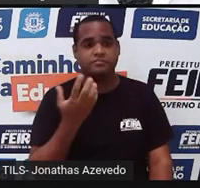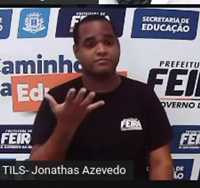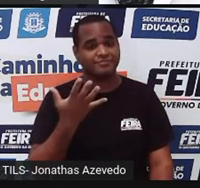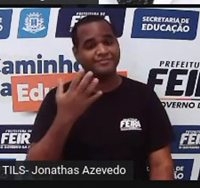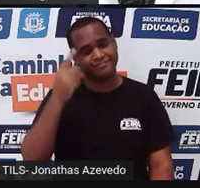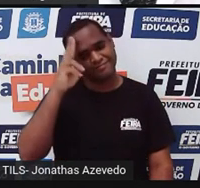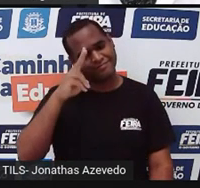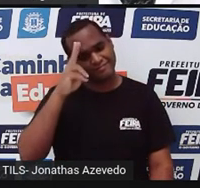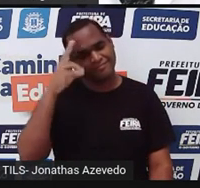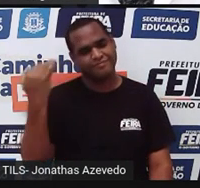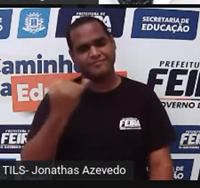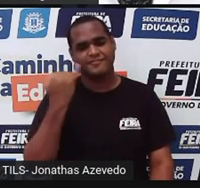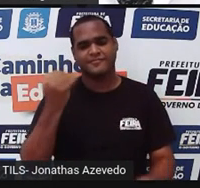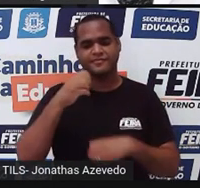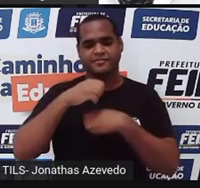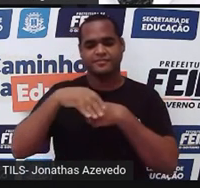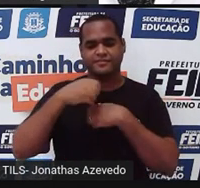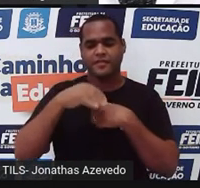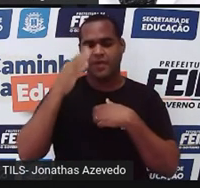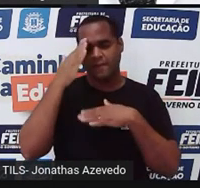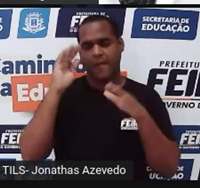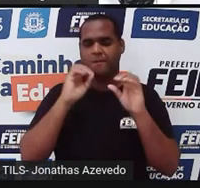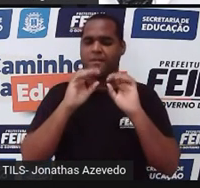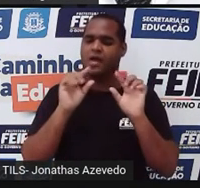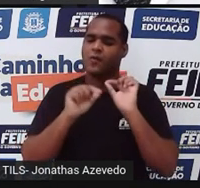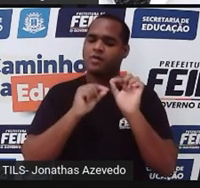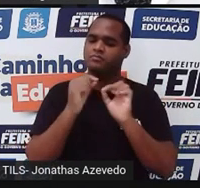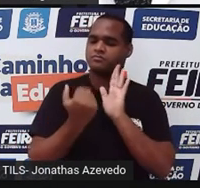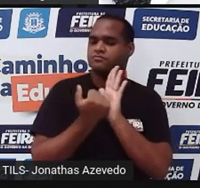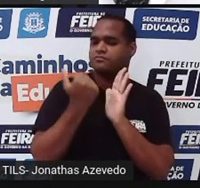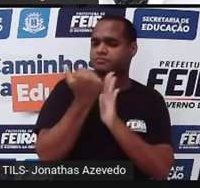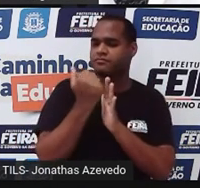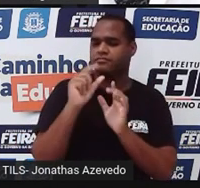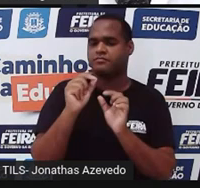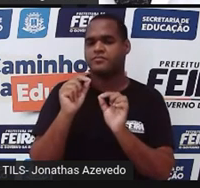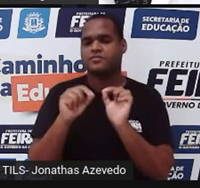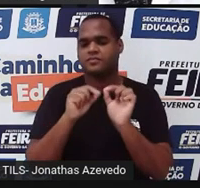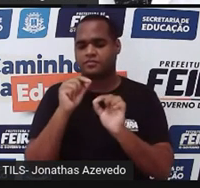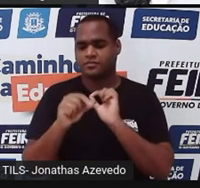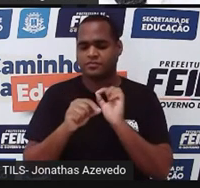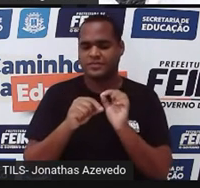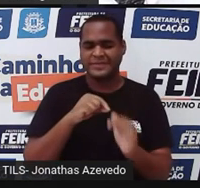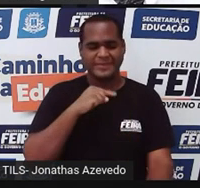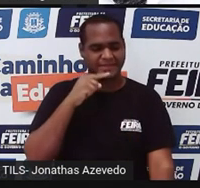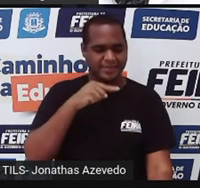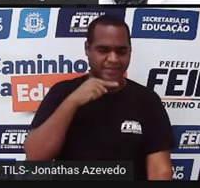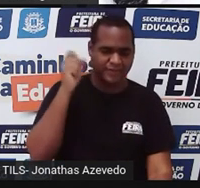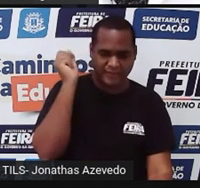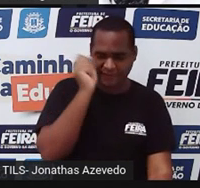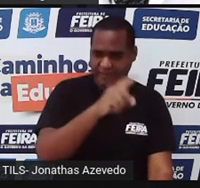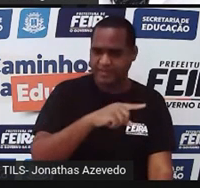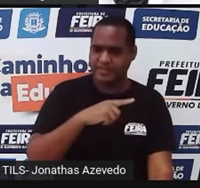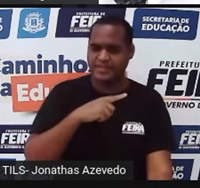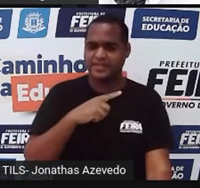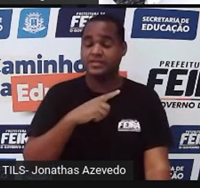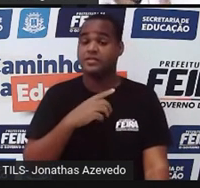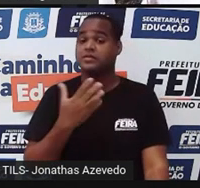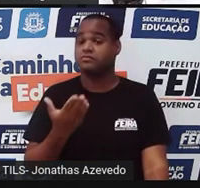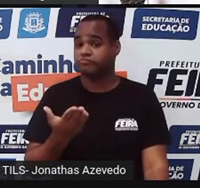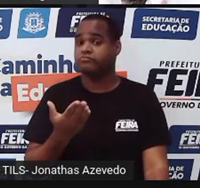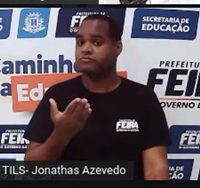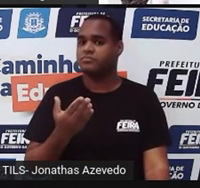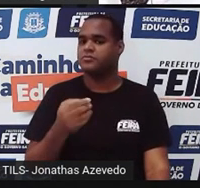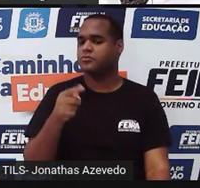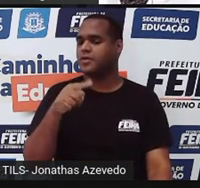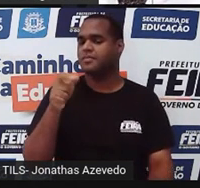vão dizer pra você onde é que você entendeu mais ou entendeu menos onde é que teve mais dúvida onde é que teve menos dúvida e aí